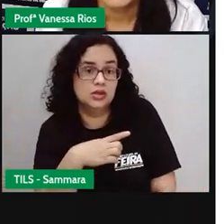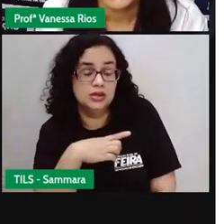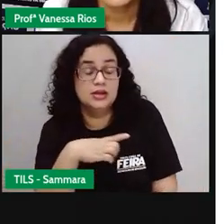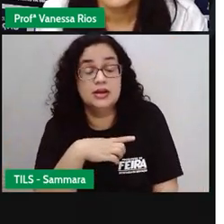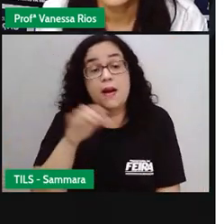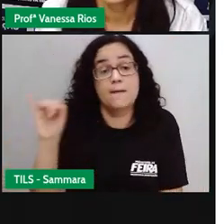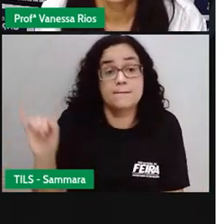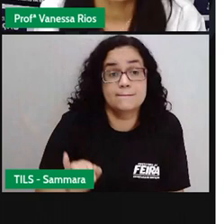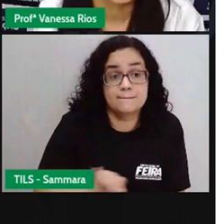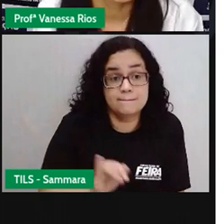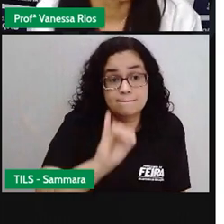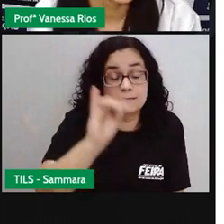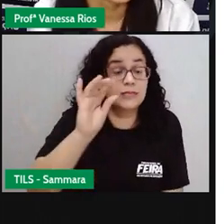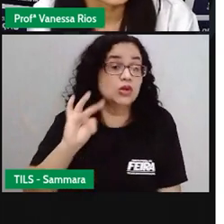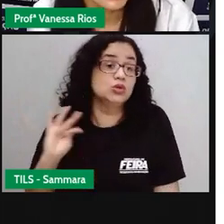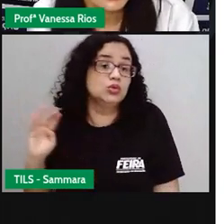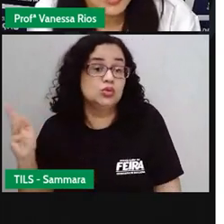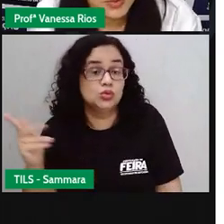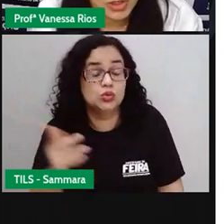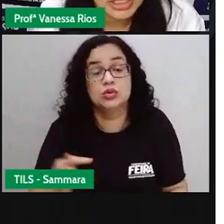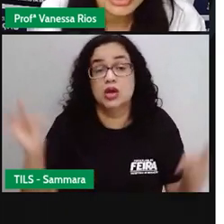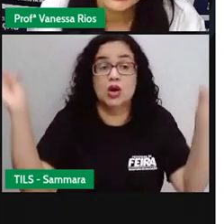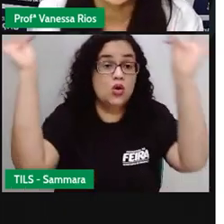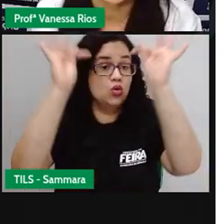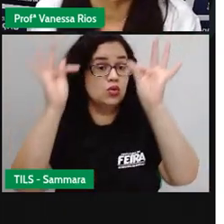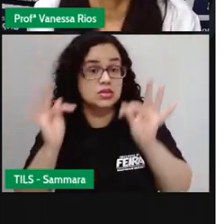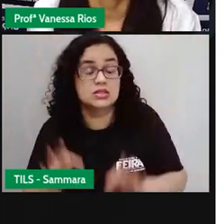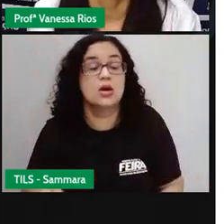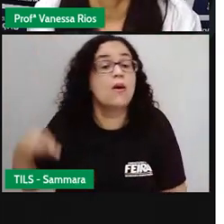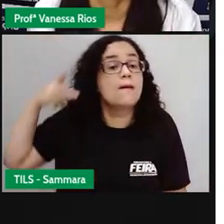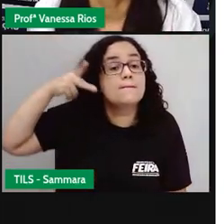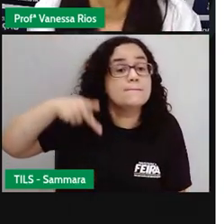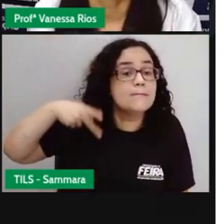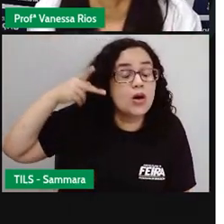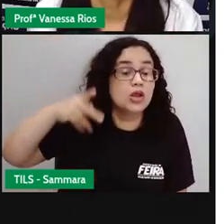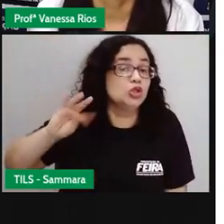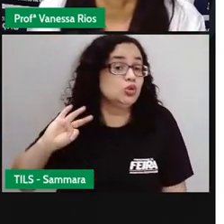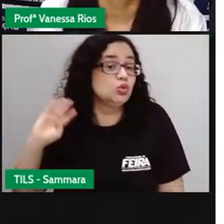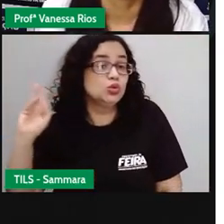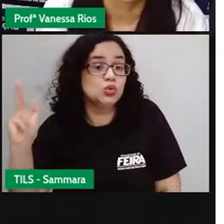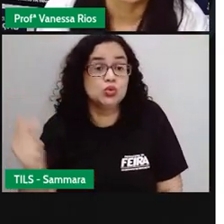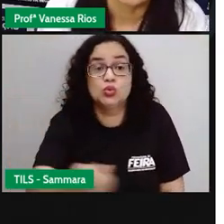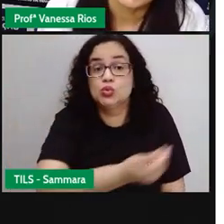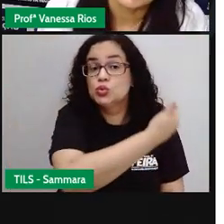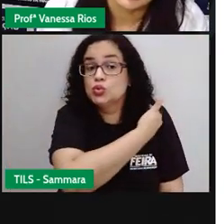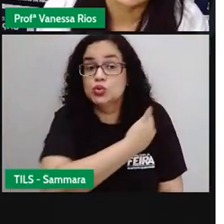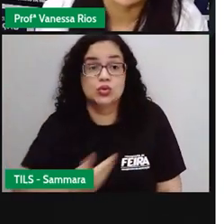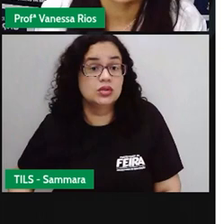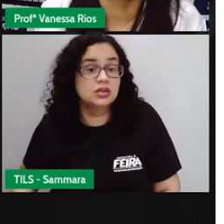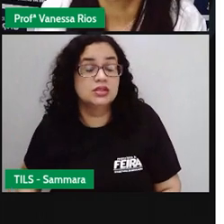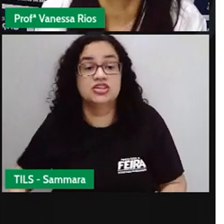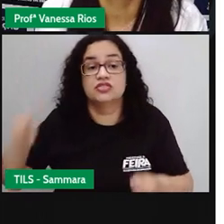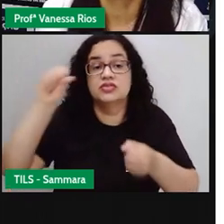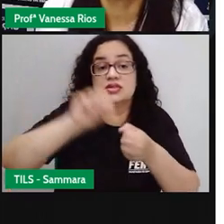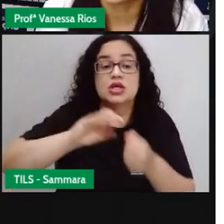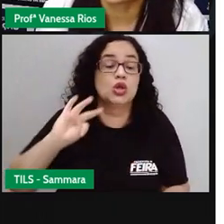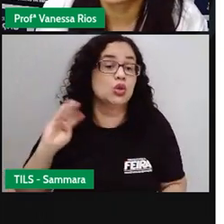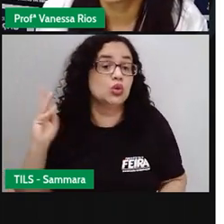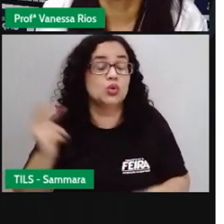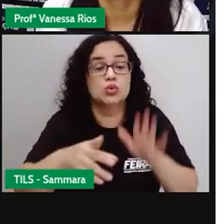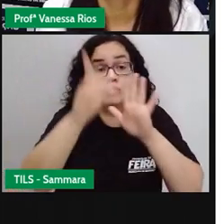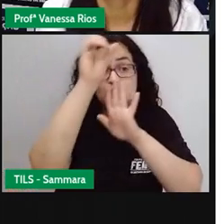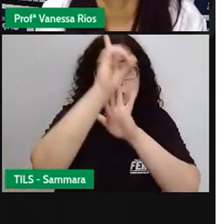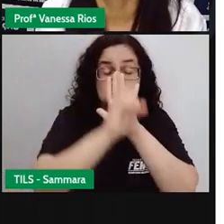Então, é muito importante. Toda forma de organização política, tudo que os governantes devem fazer, todos os nossos